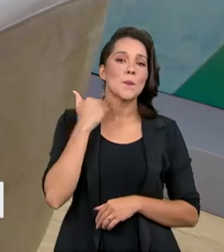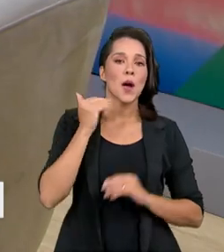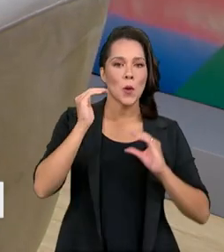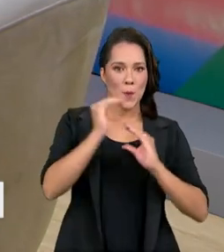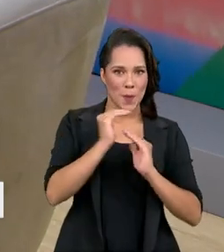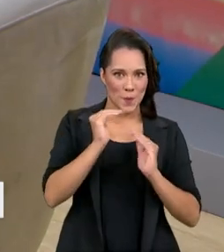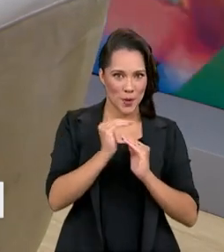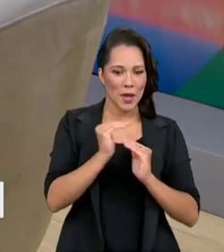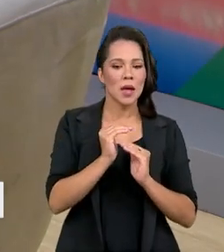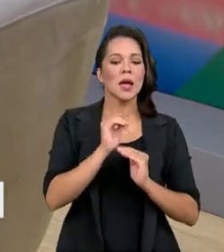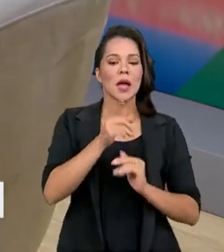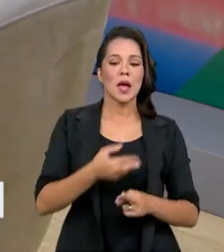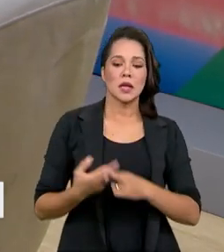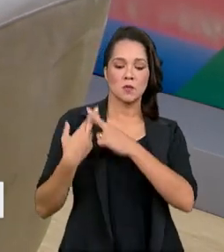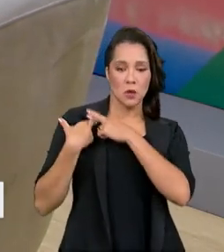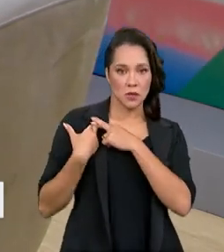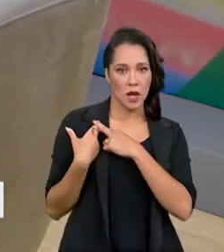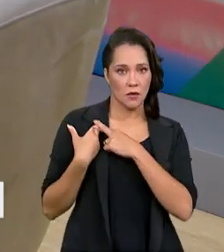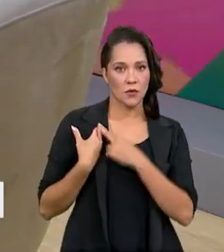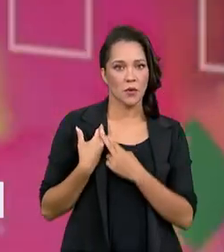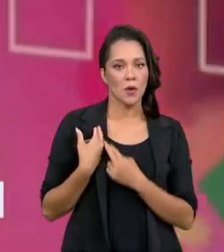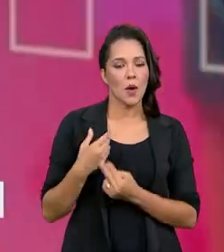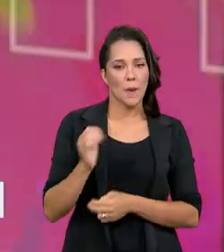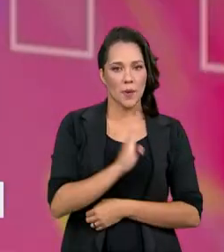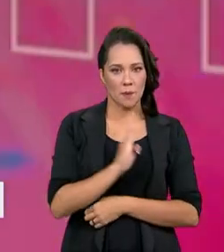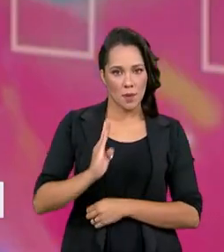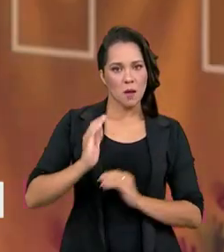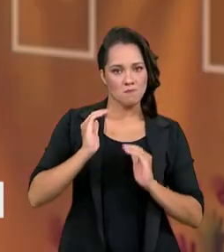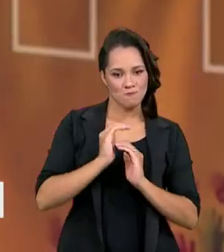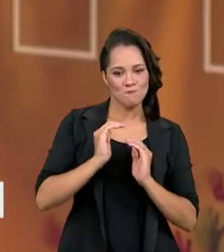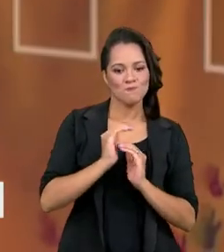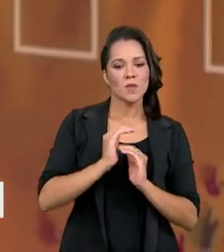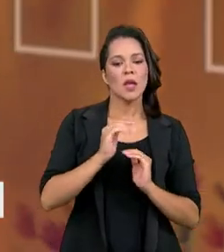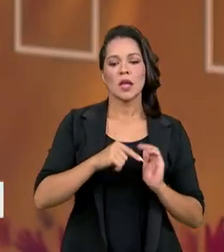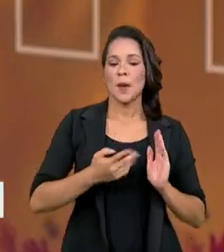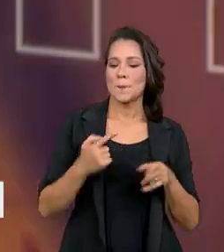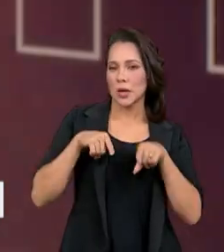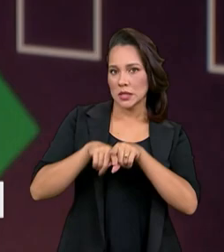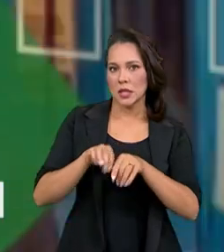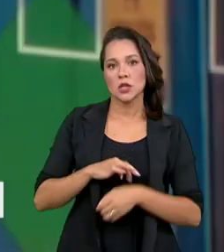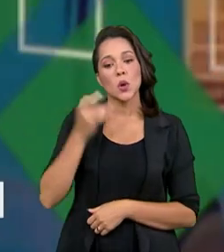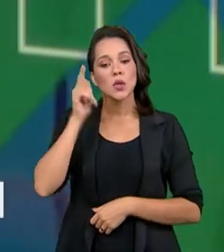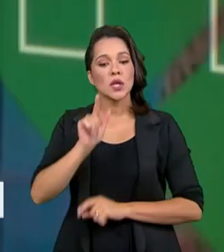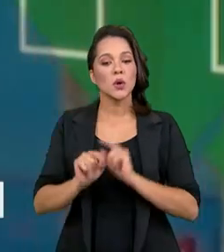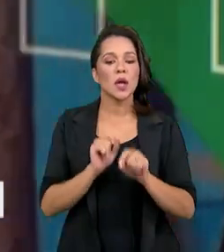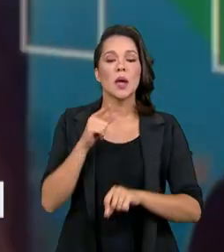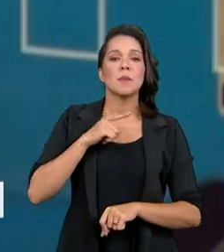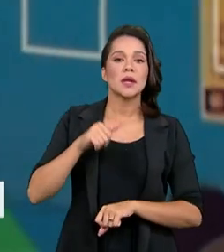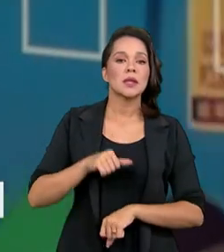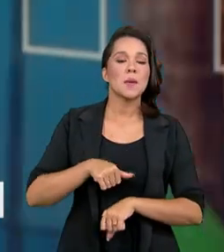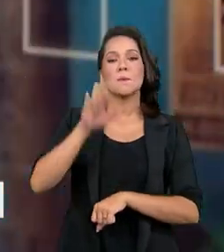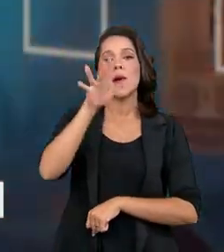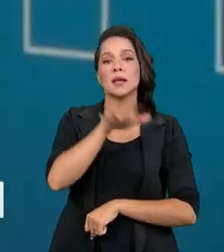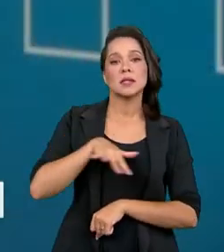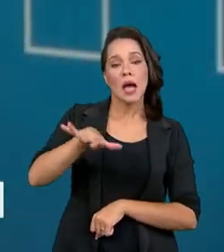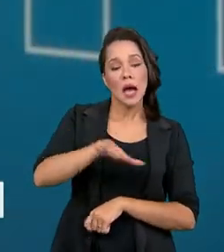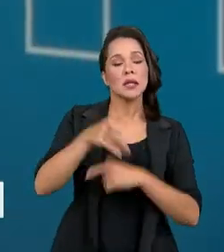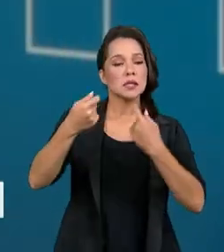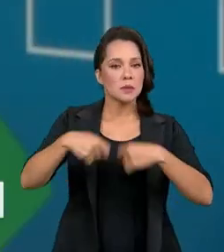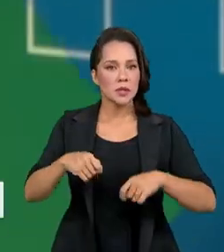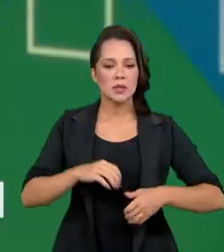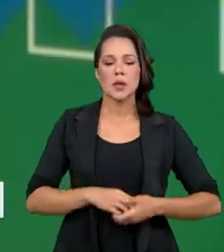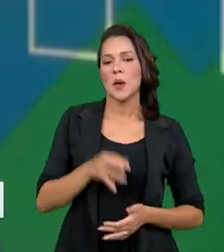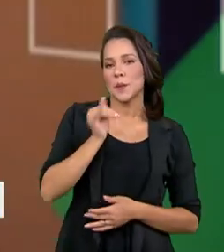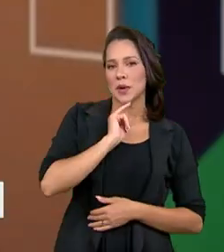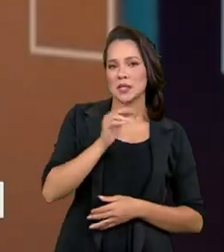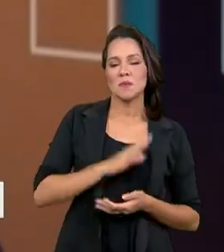pela Fundação Banco do Brasil. Mas, através dessa doação, a gente consegue trazer para temáticas ou áreas que mais precisam,